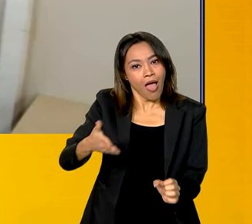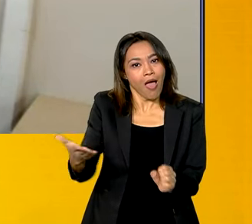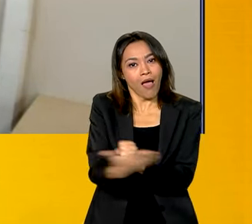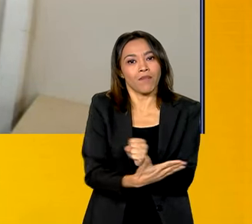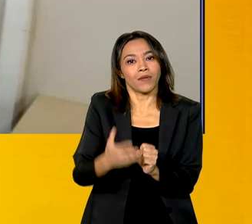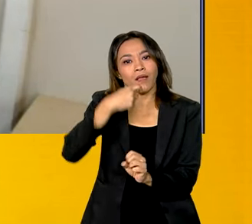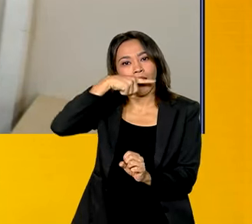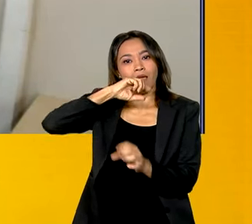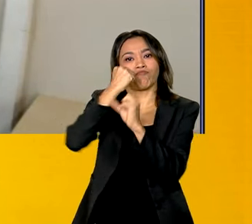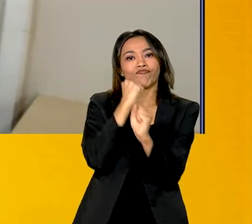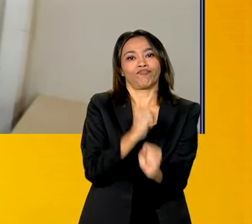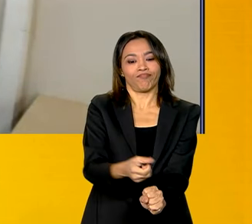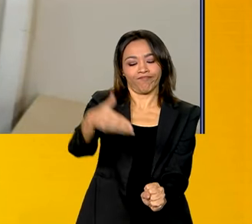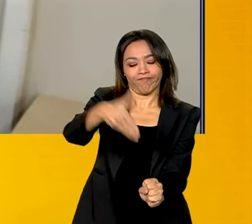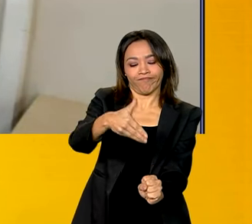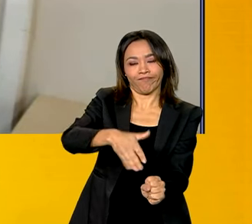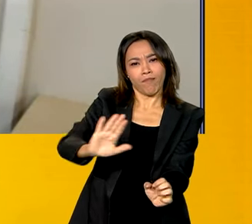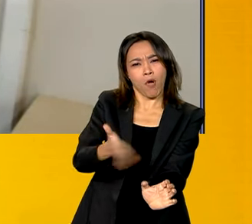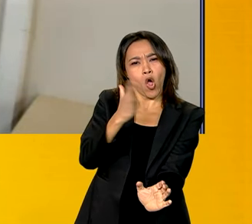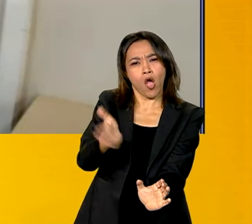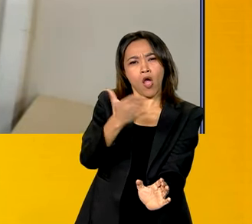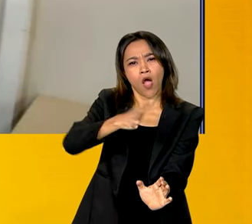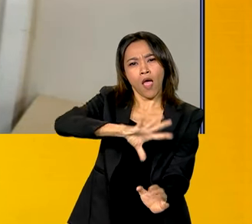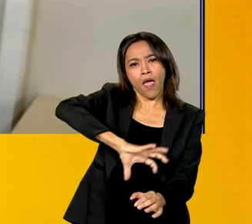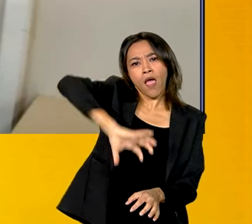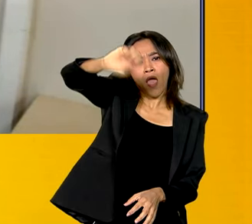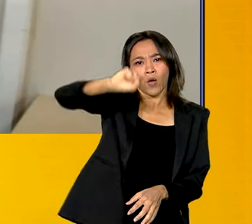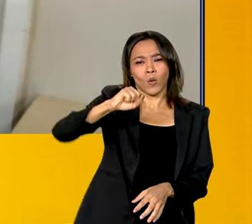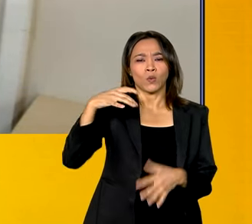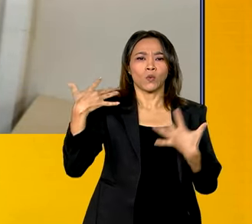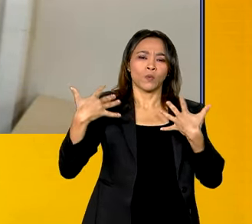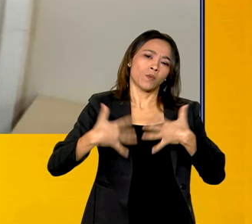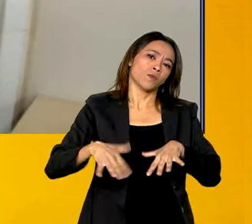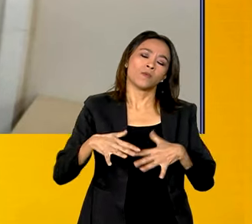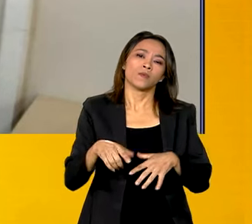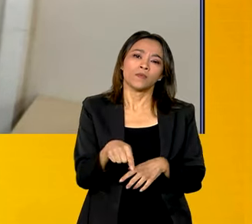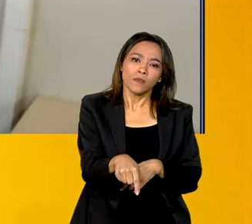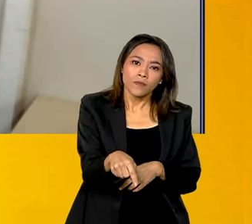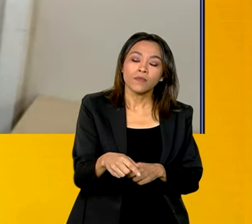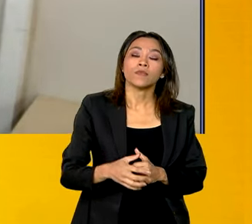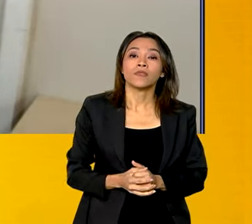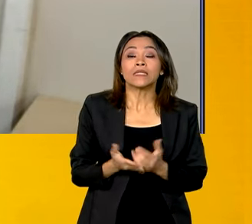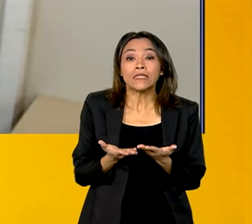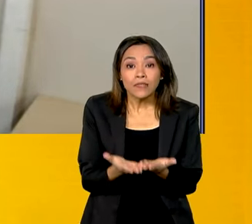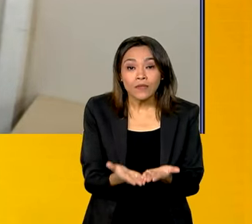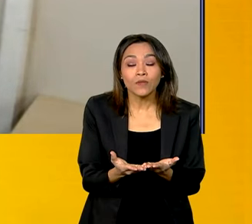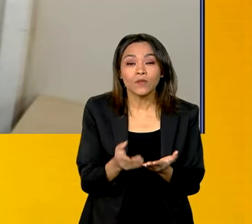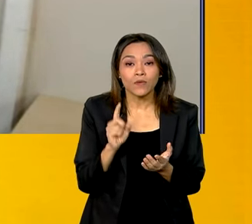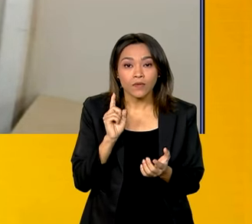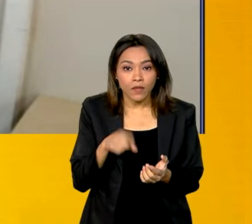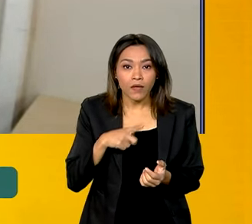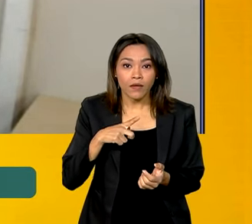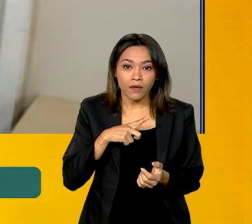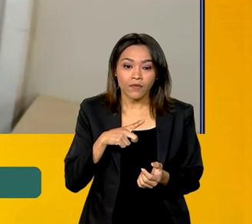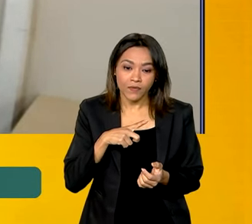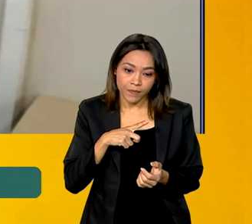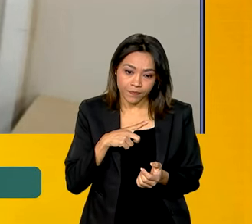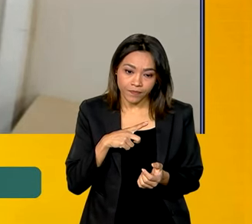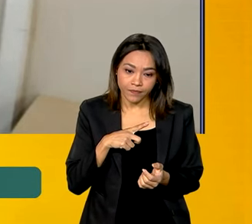possibilitou também uma produção recorde de cana-de-açúcar. Isso foi influenciado tanto pela